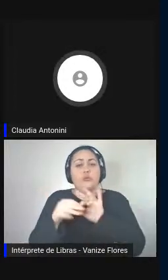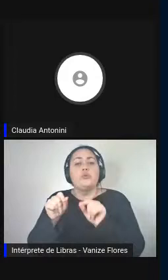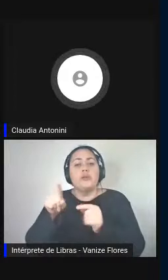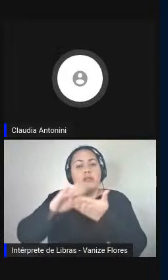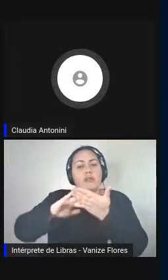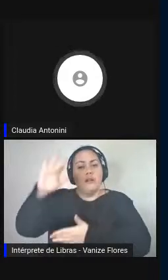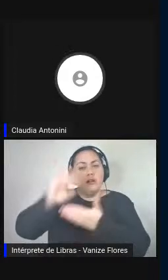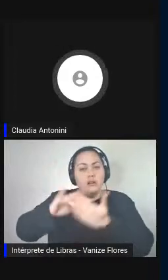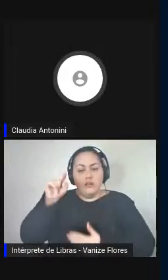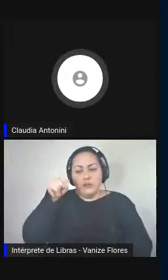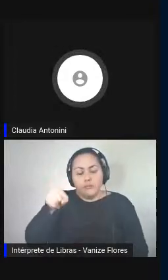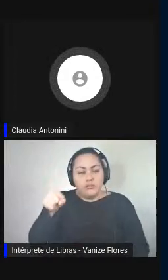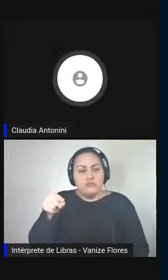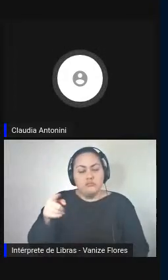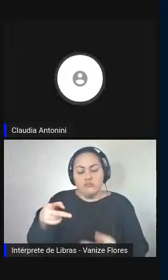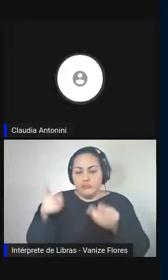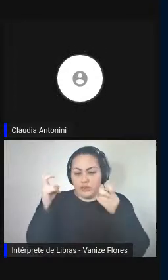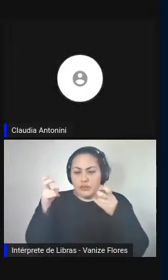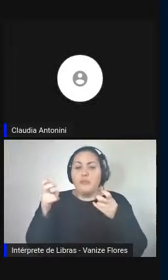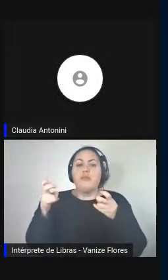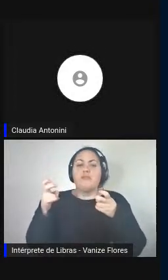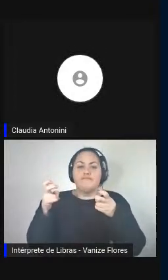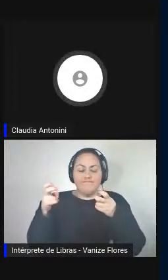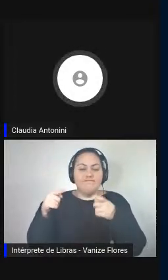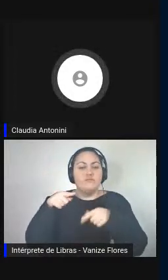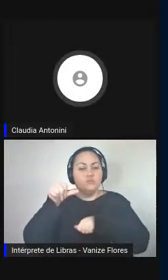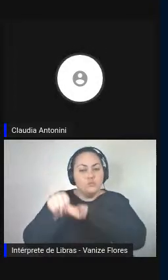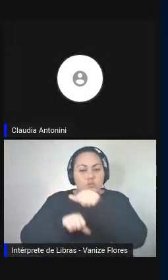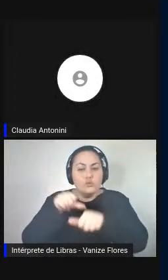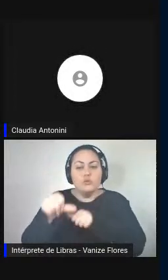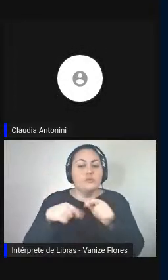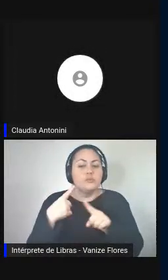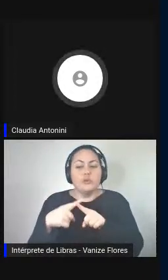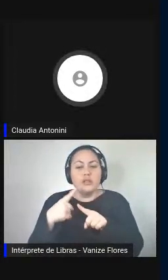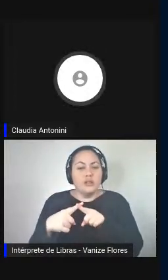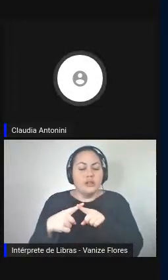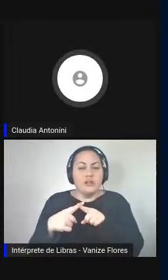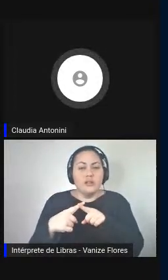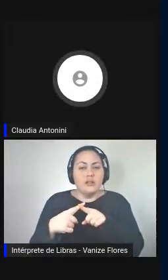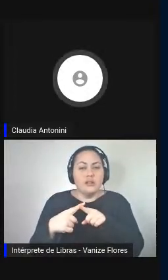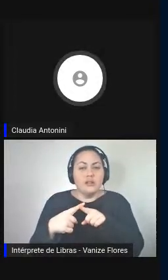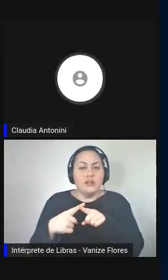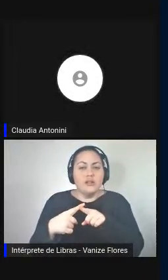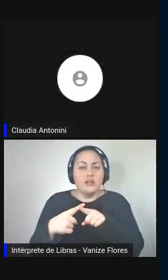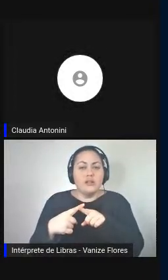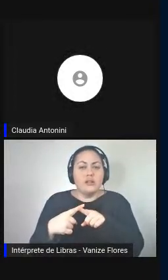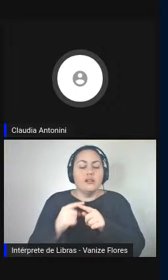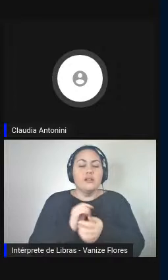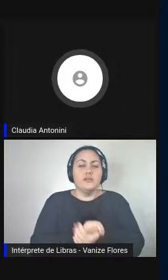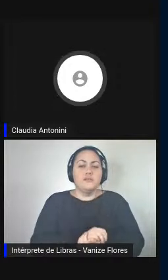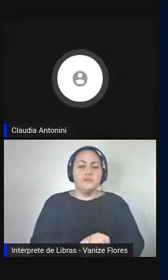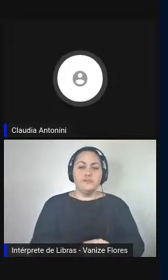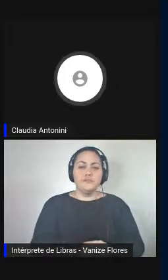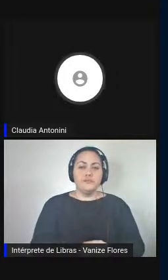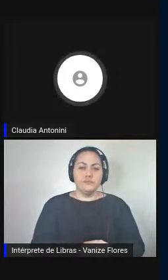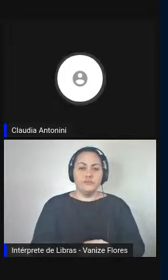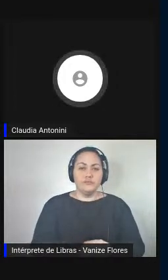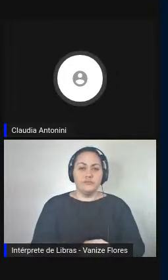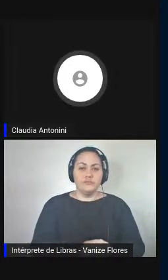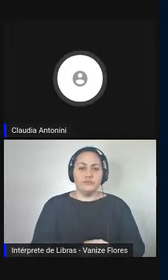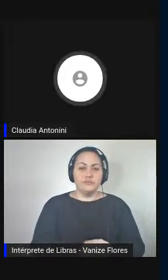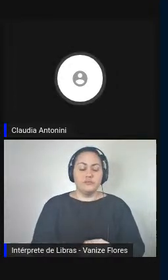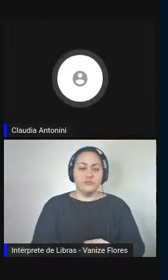esta mudança é associada ao fato de pensar que a inteligência